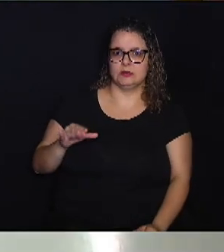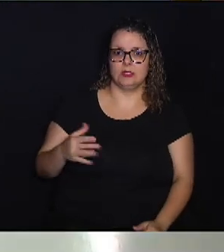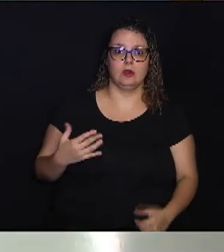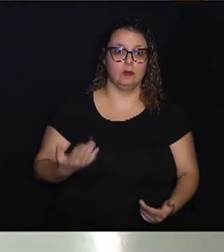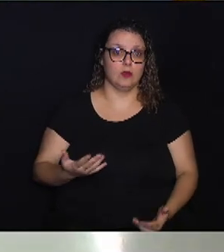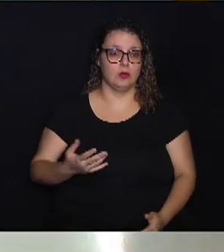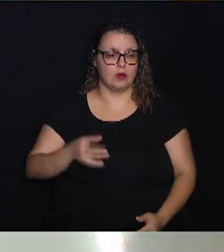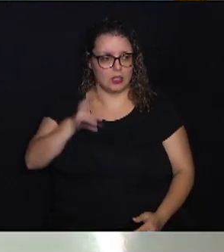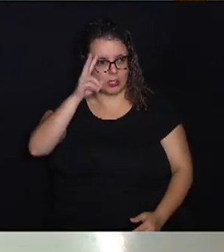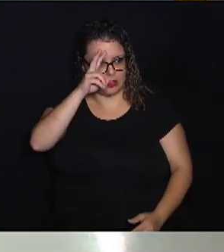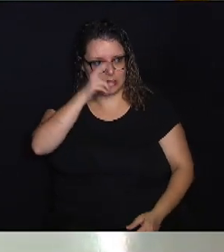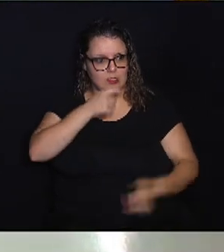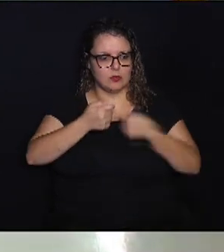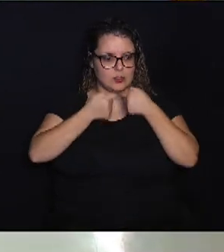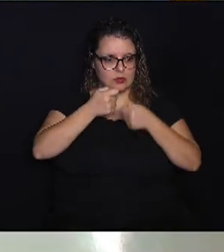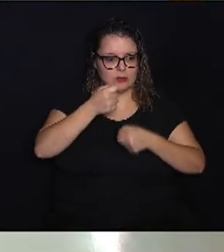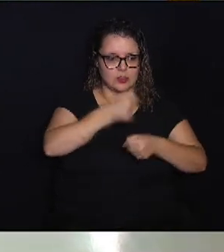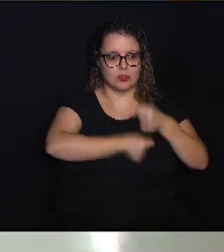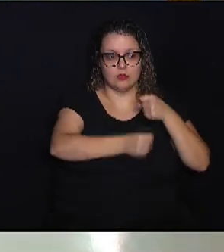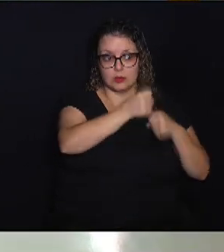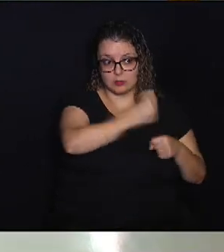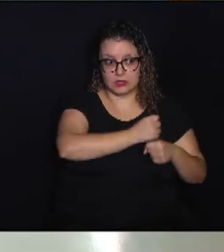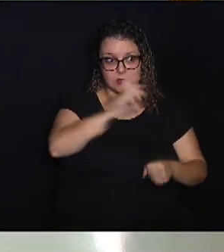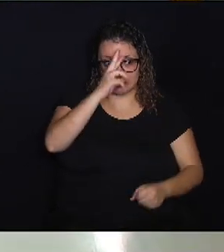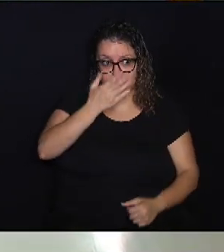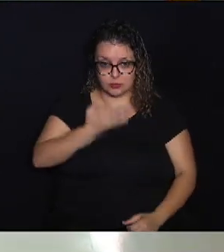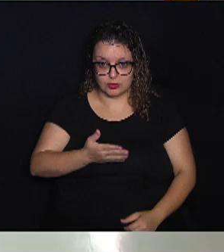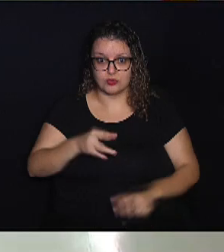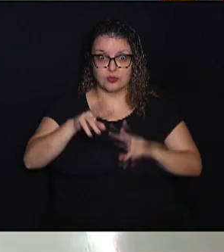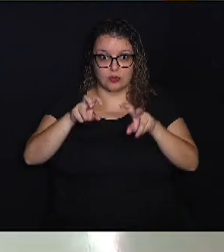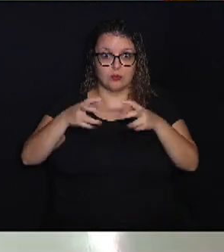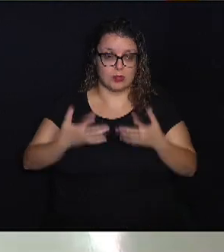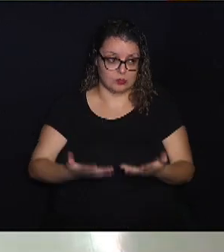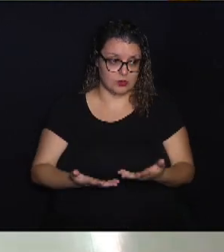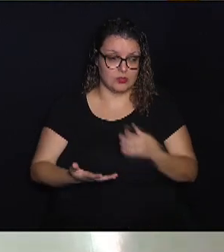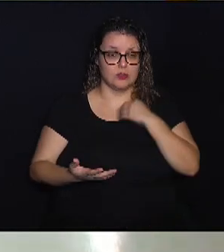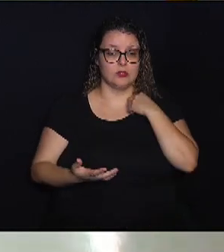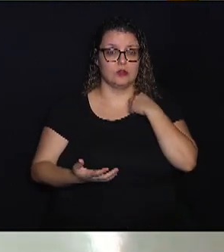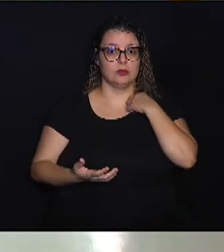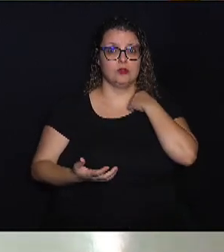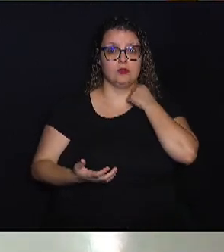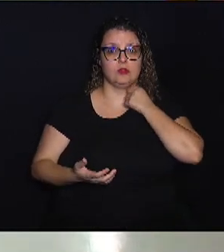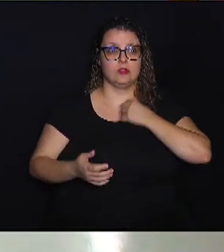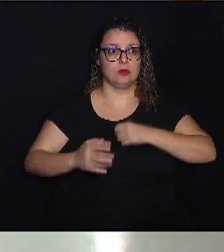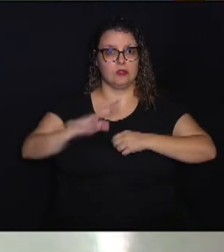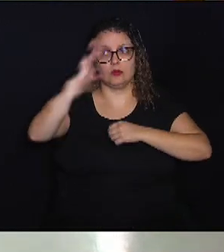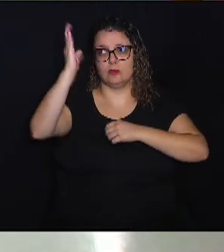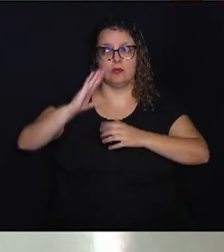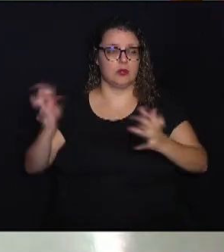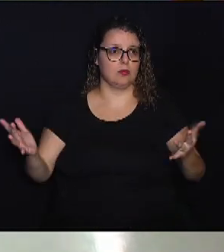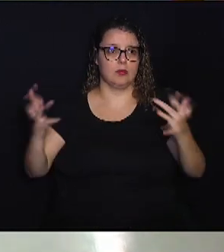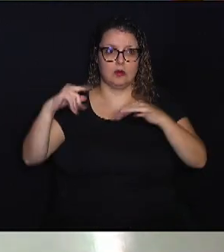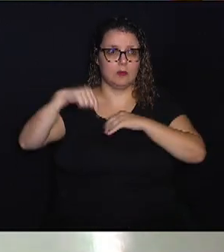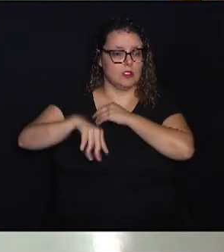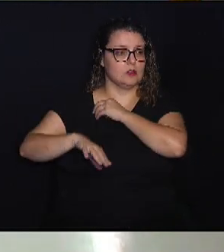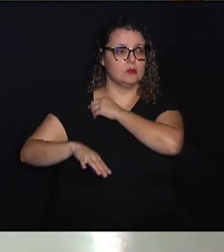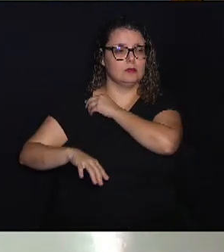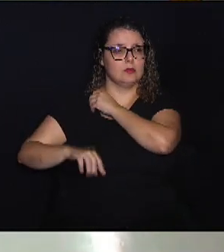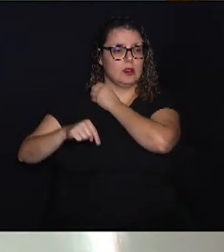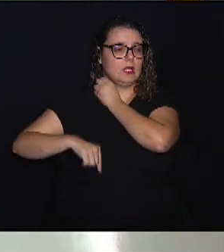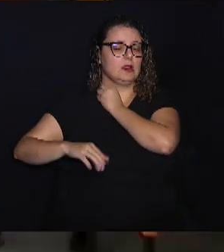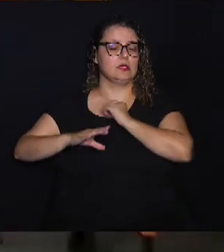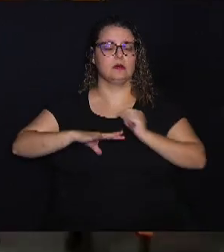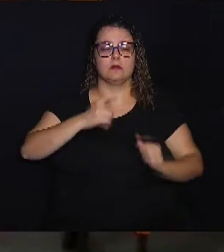lembro que eu entrevistei o senhor no ano passado também sobre esse assunto e vem gente do Brasil inteiro, né? É verdade,